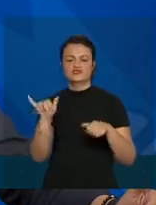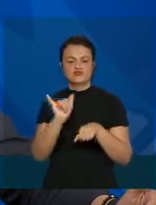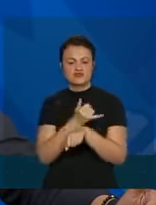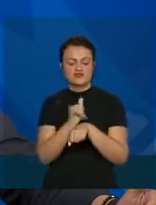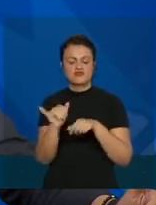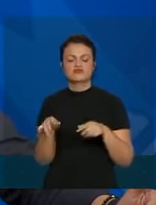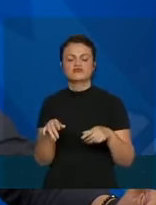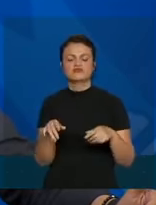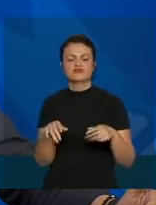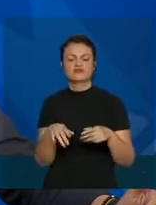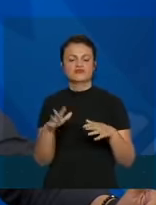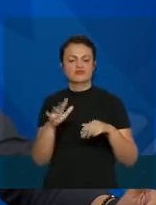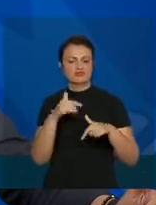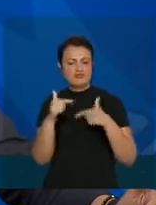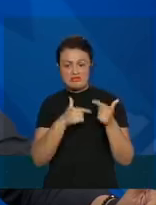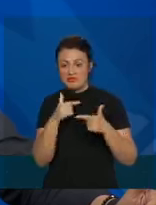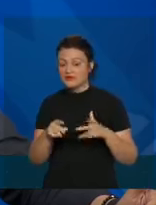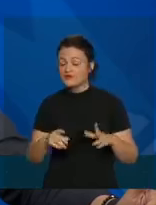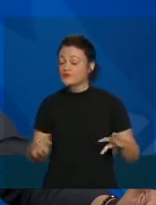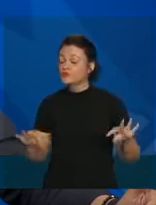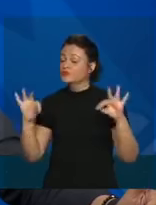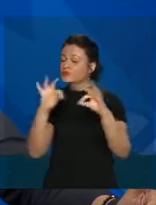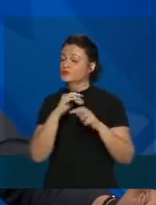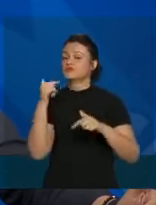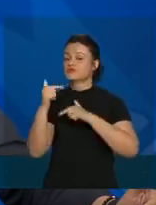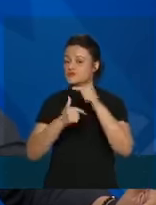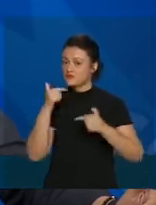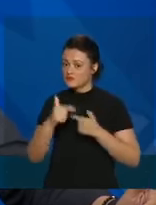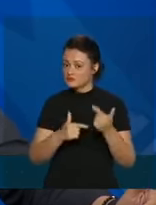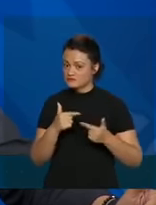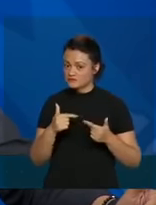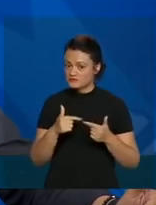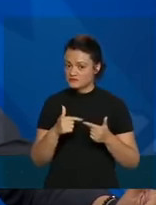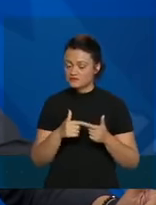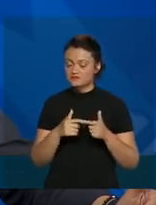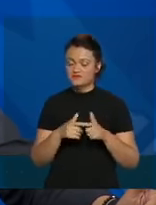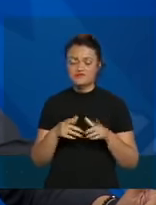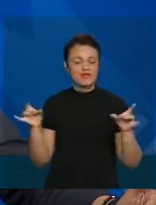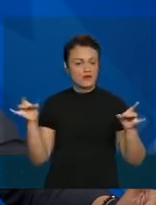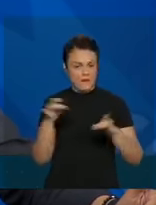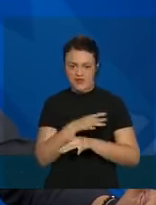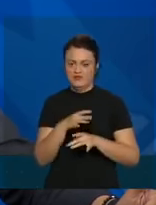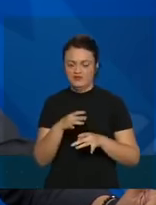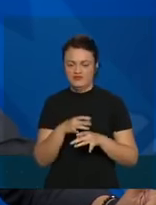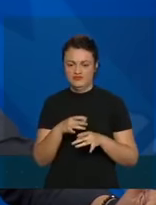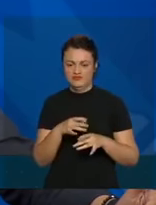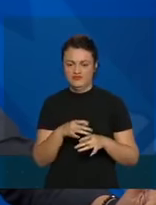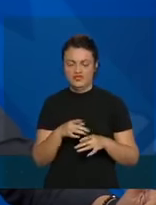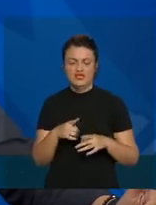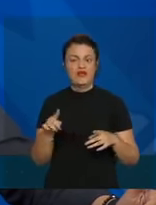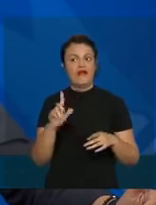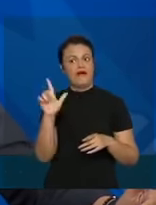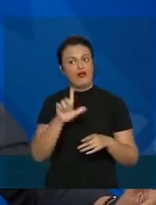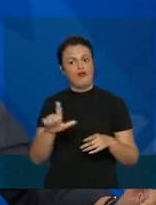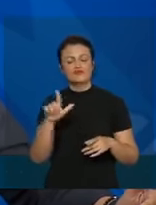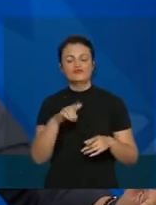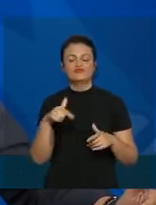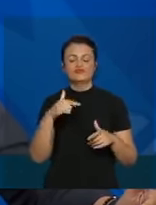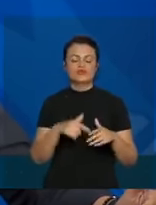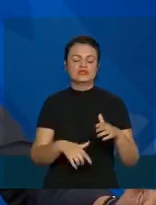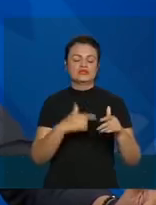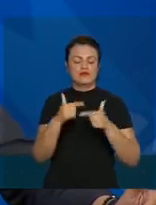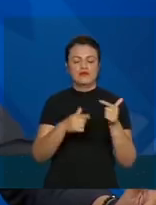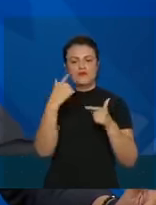do Trabalho. Todos nós estamos atuando de modo integrado. Obviamente, temos ainda muitas